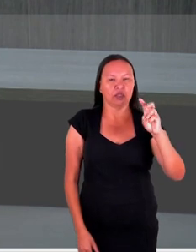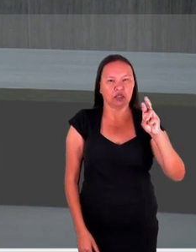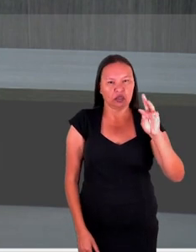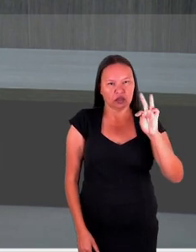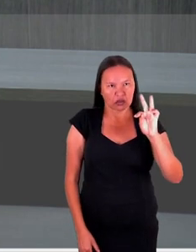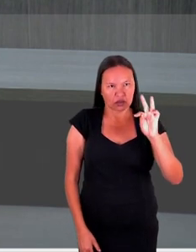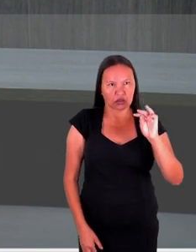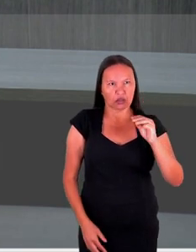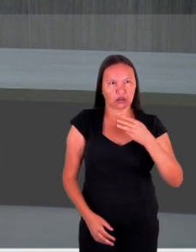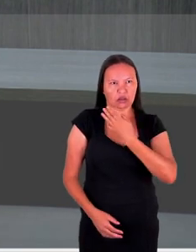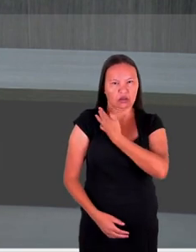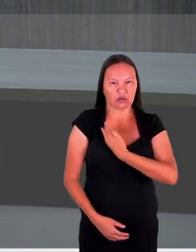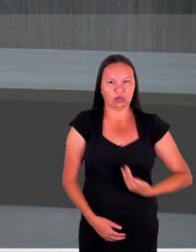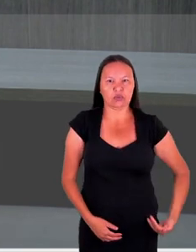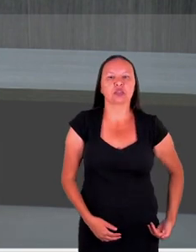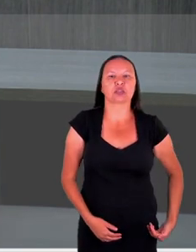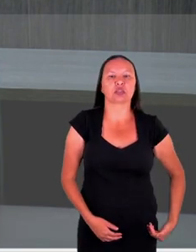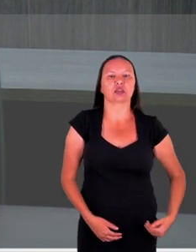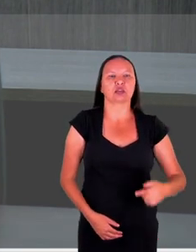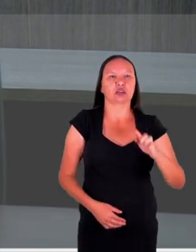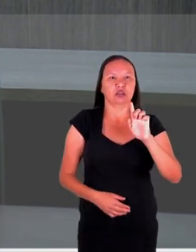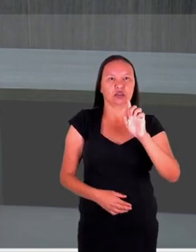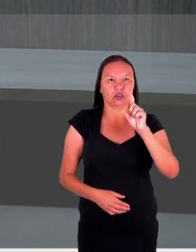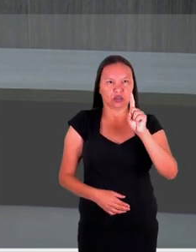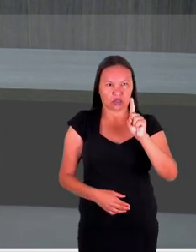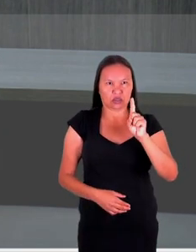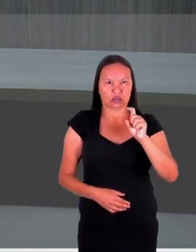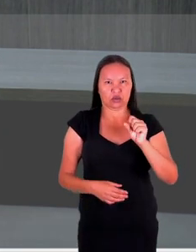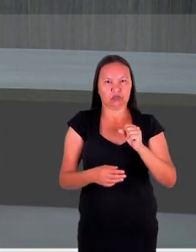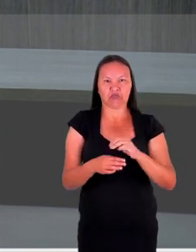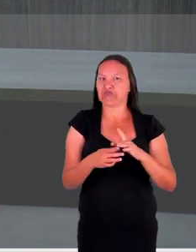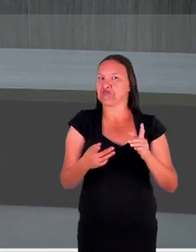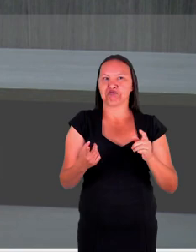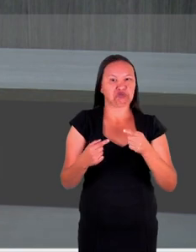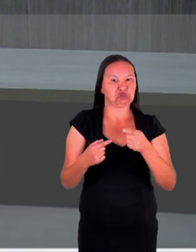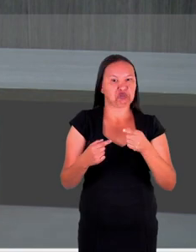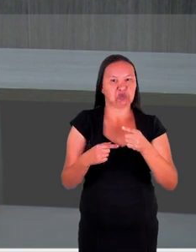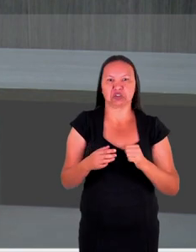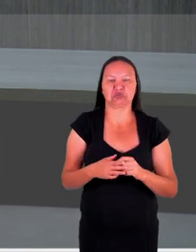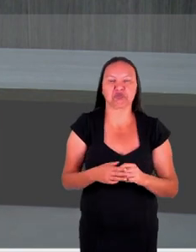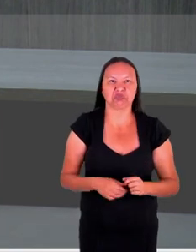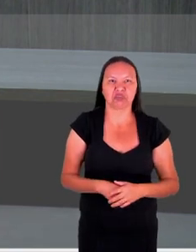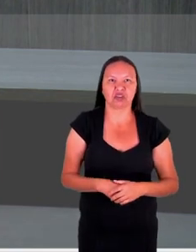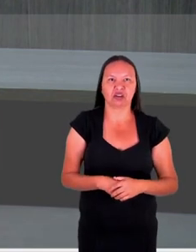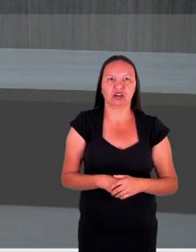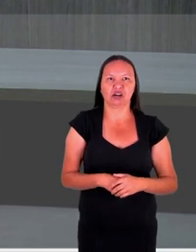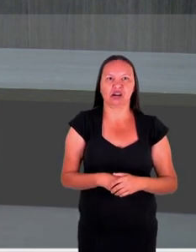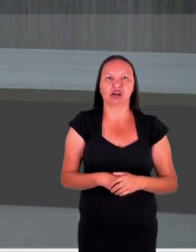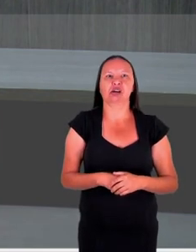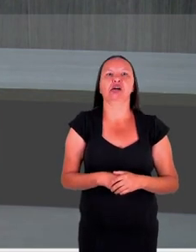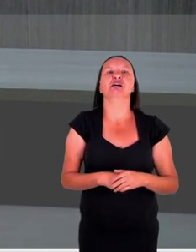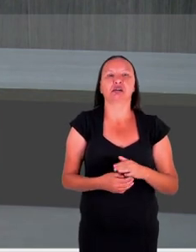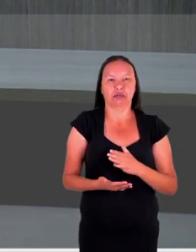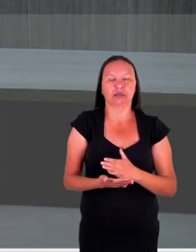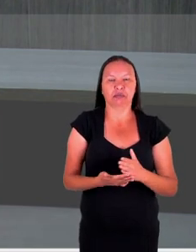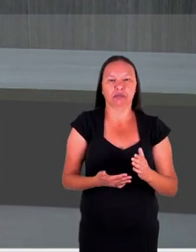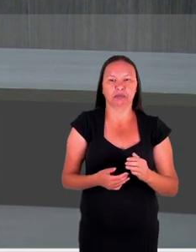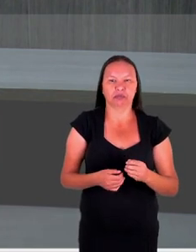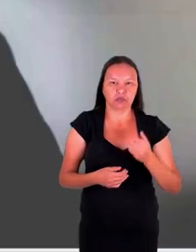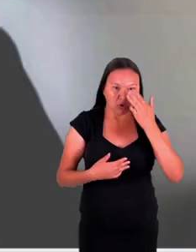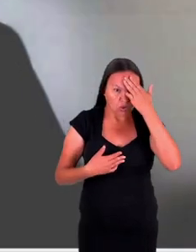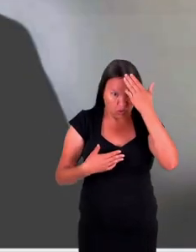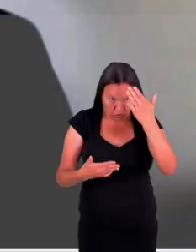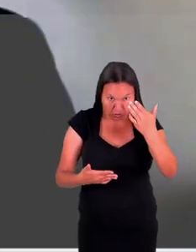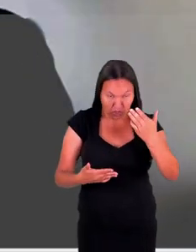do Ministério Público do Distrito Federal e Territórios. Doutor Suxberger, com o senhor. Muito obrigado, Luciana.